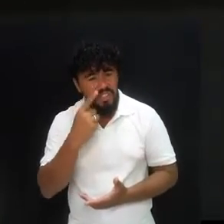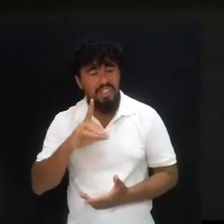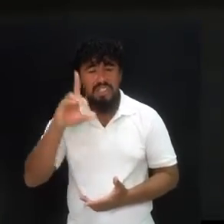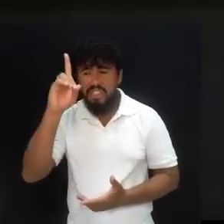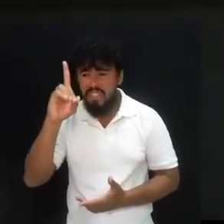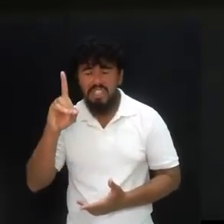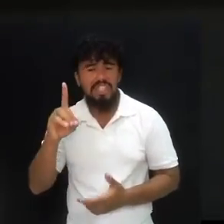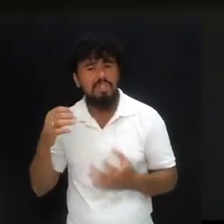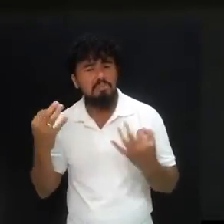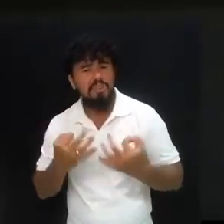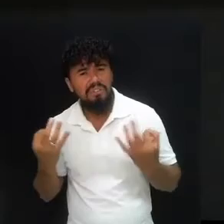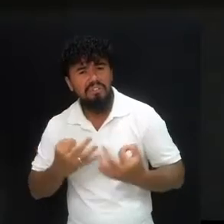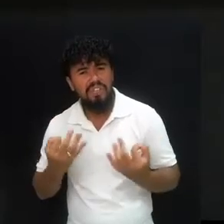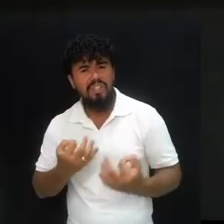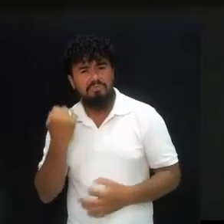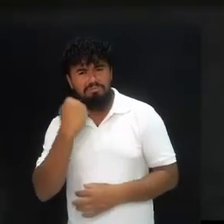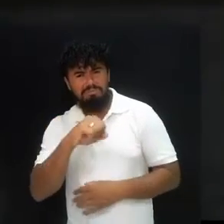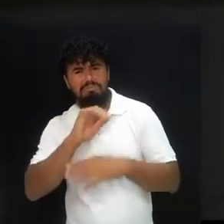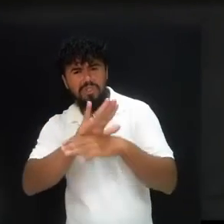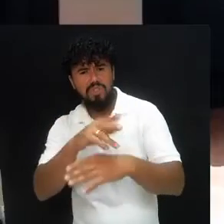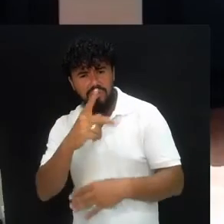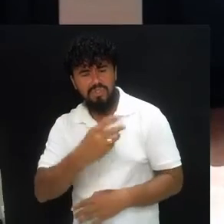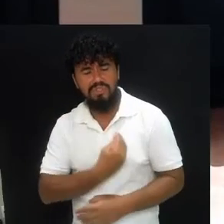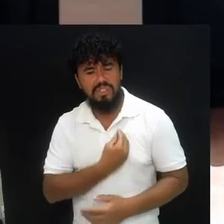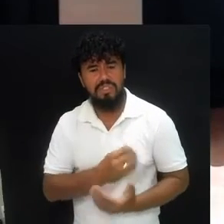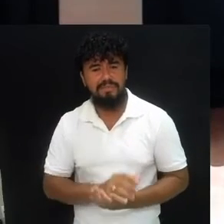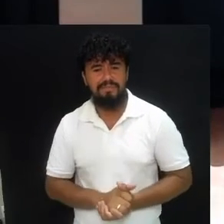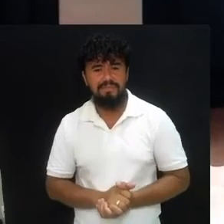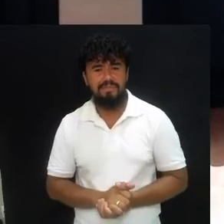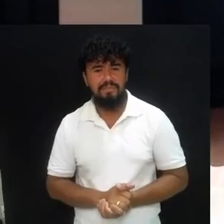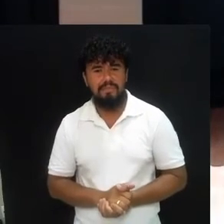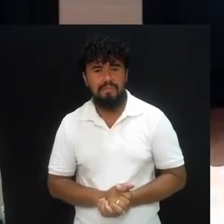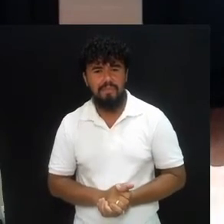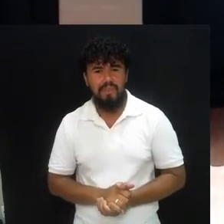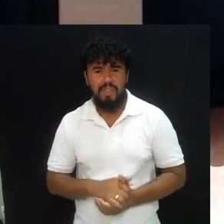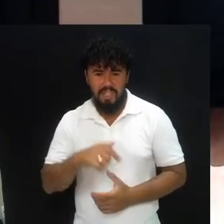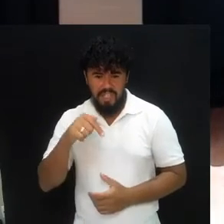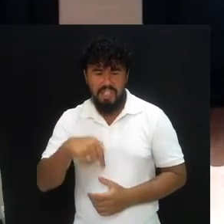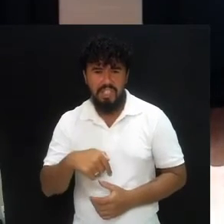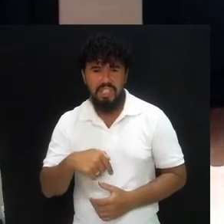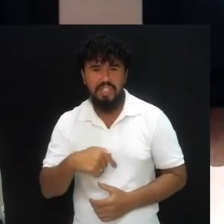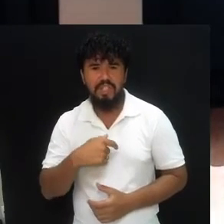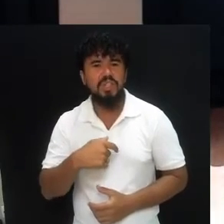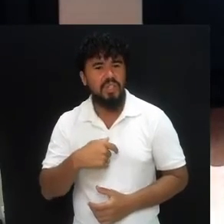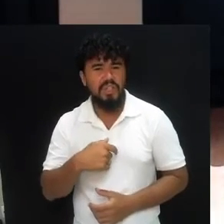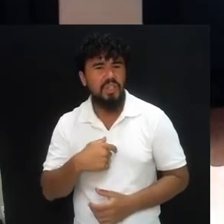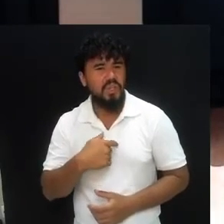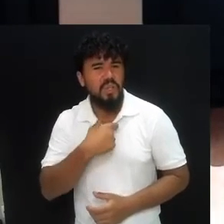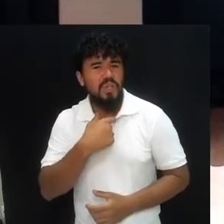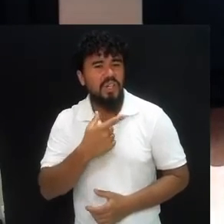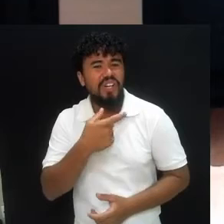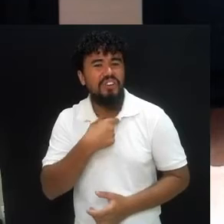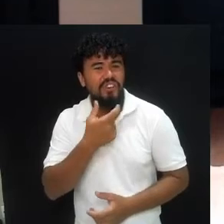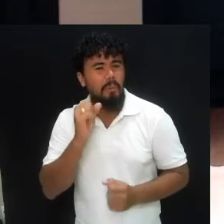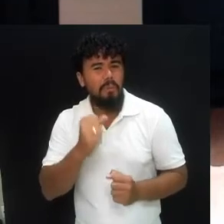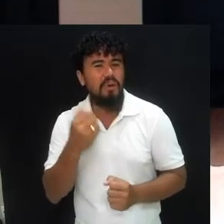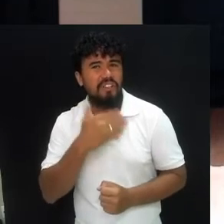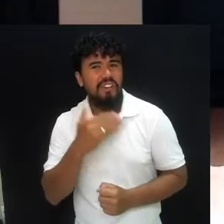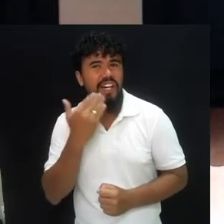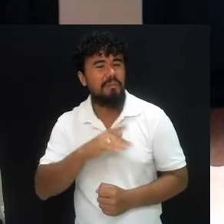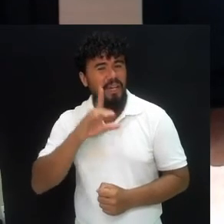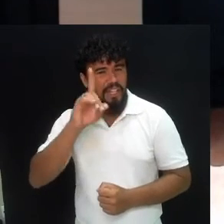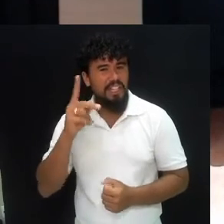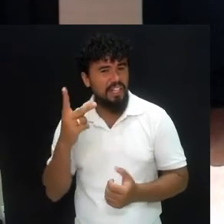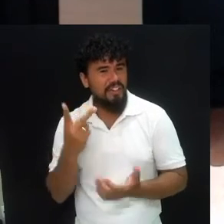que não falha intervindo na sua vida. O som daqui pode falhar. Mas Deus, Ele não falhará.